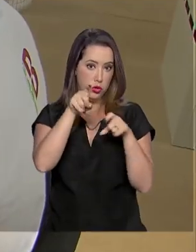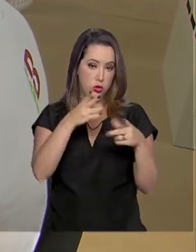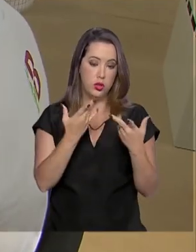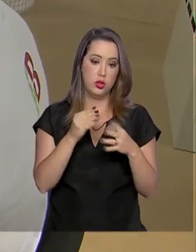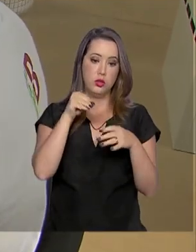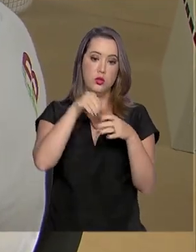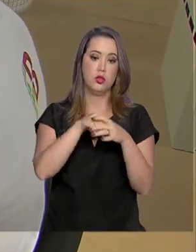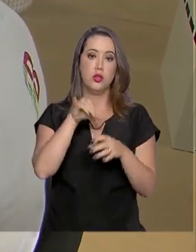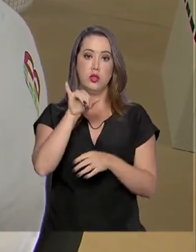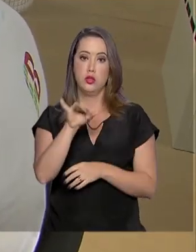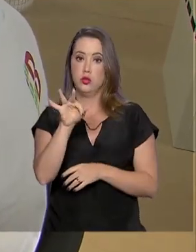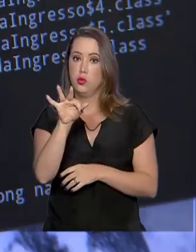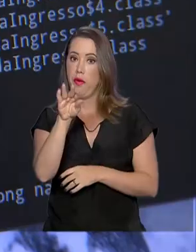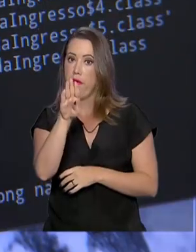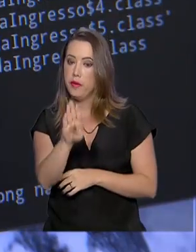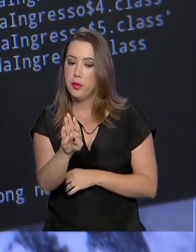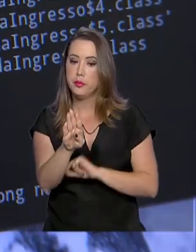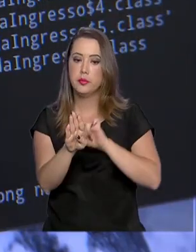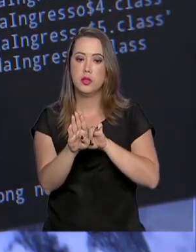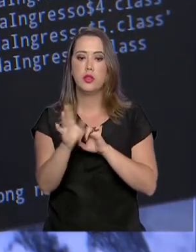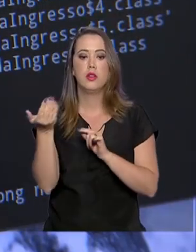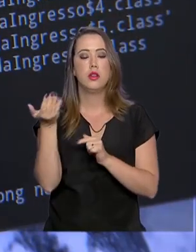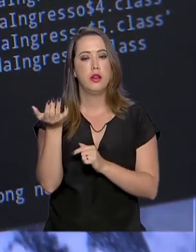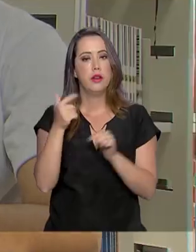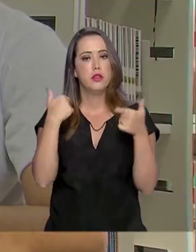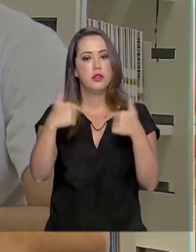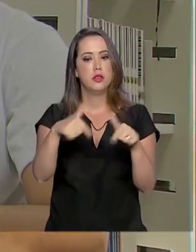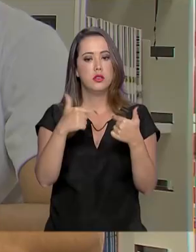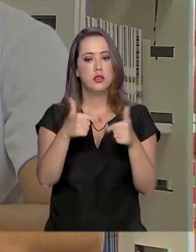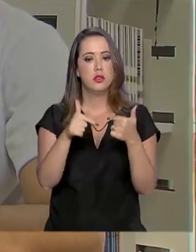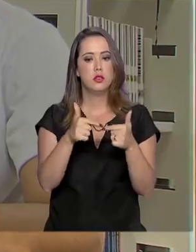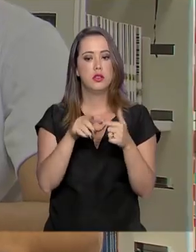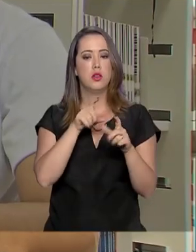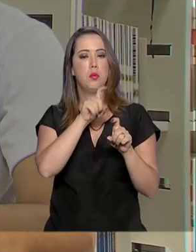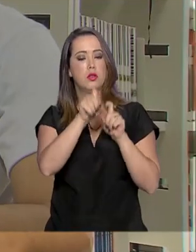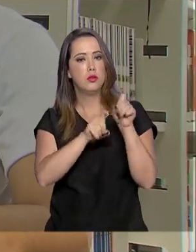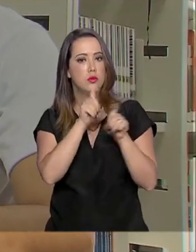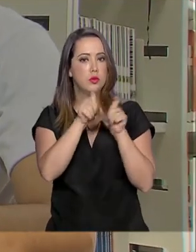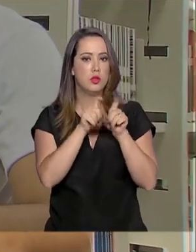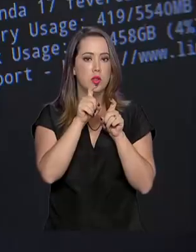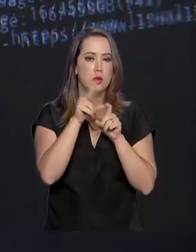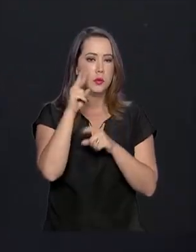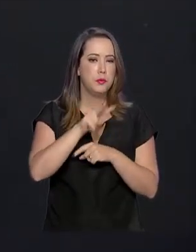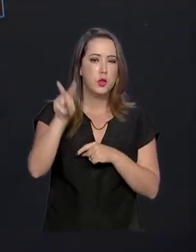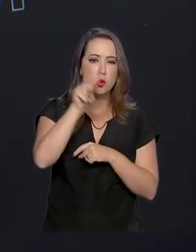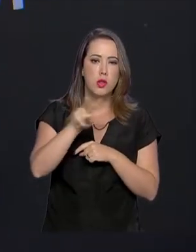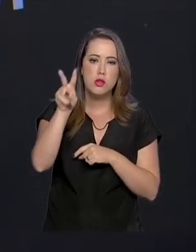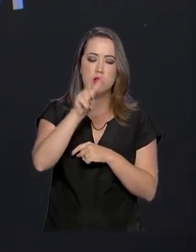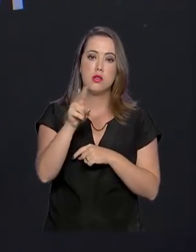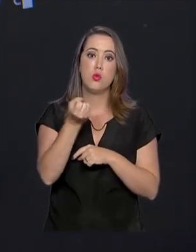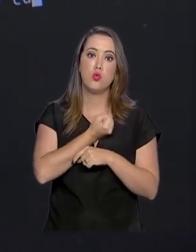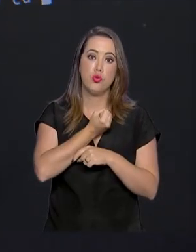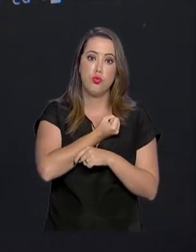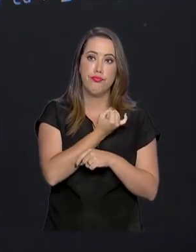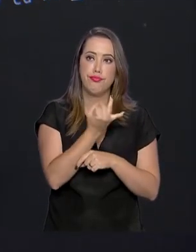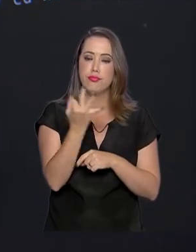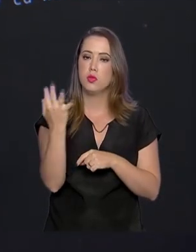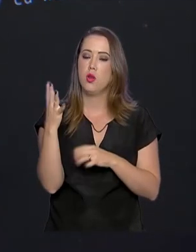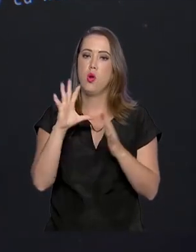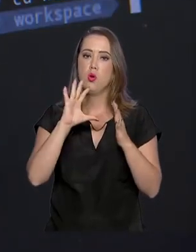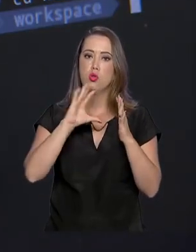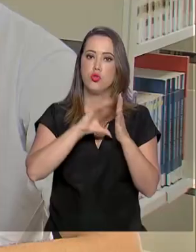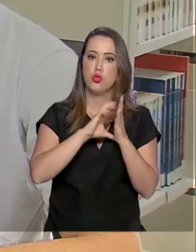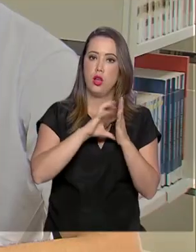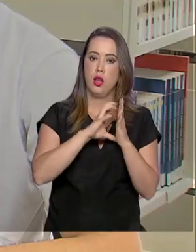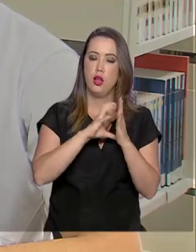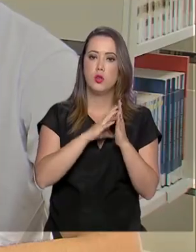Instituto Federal de Brasília e quer trabalhar com inteligência artificial, visualização de dados e reconhecimento